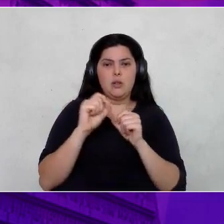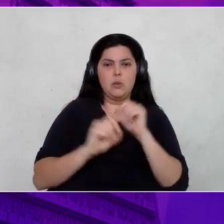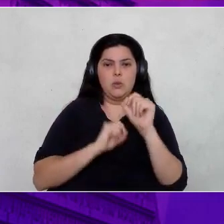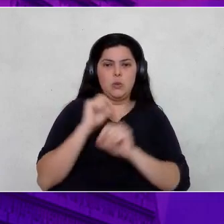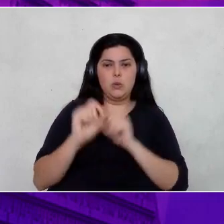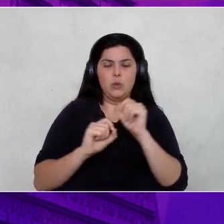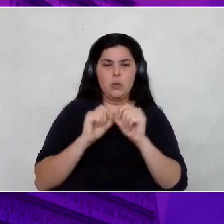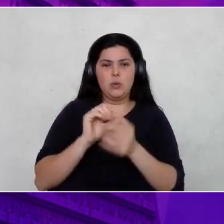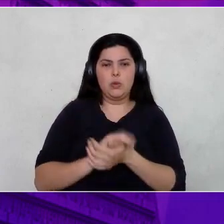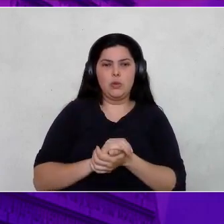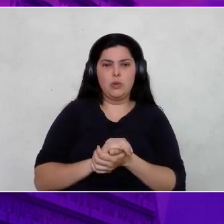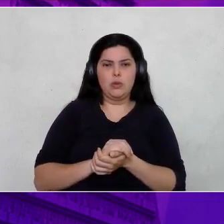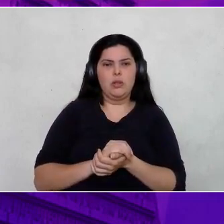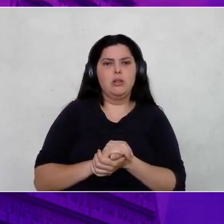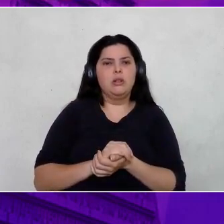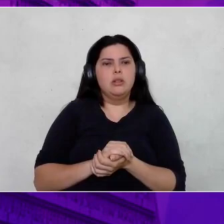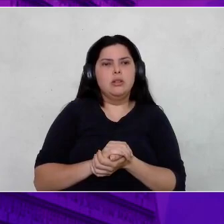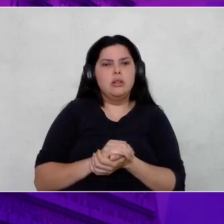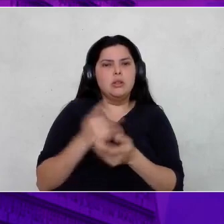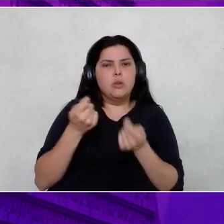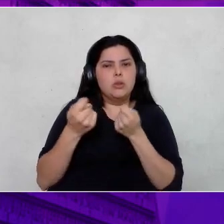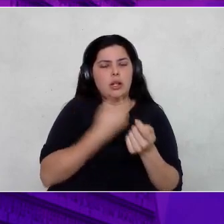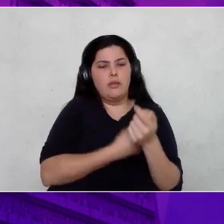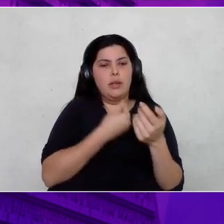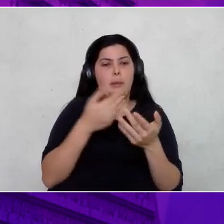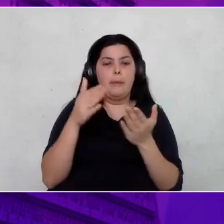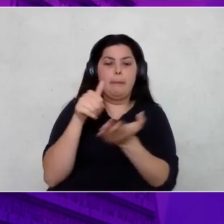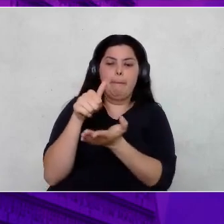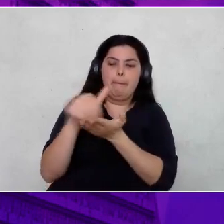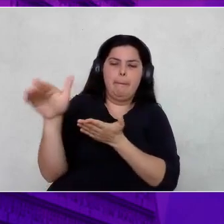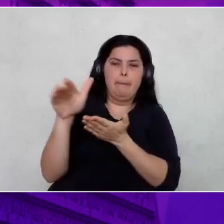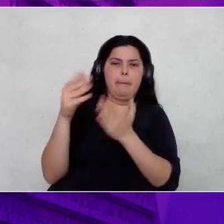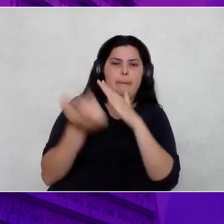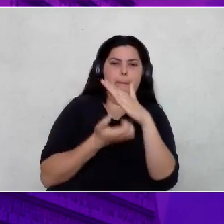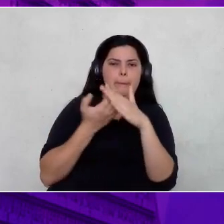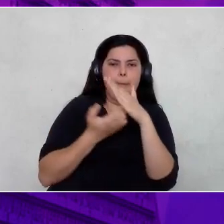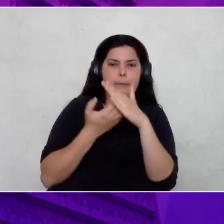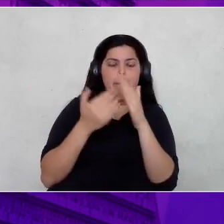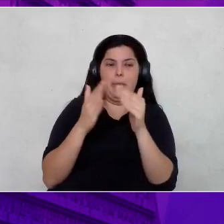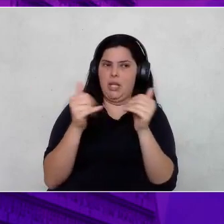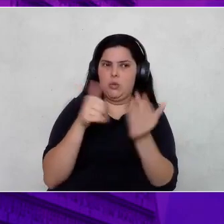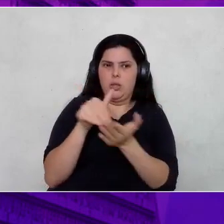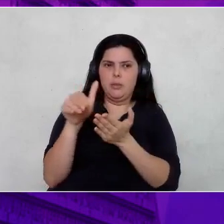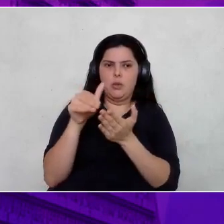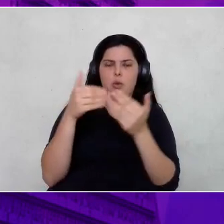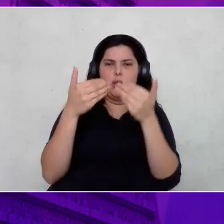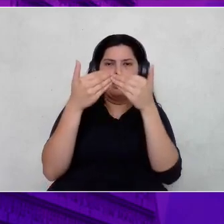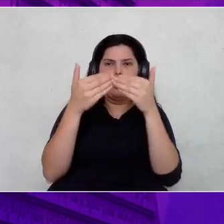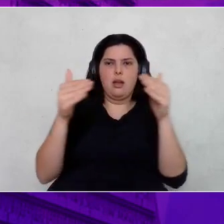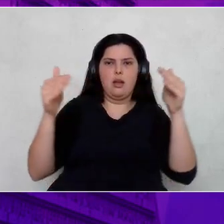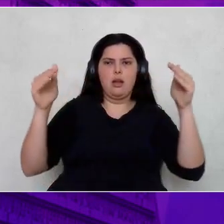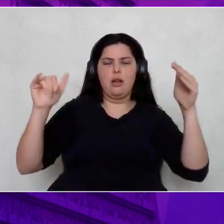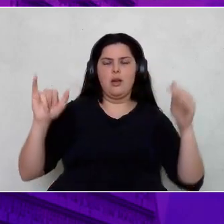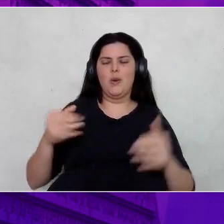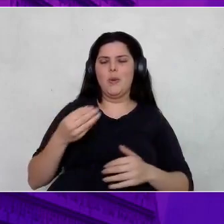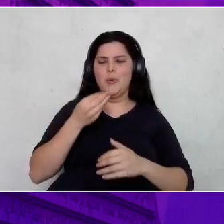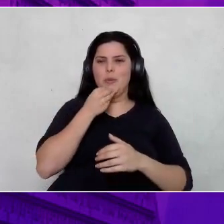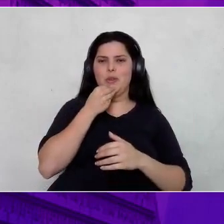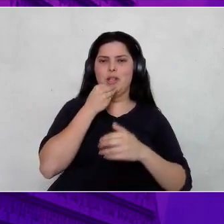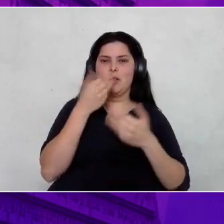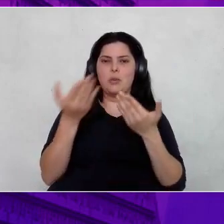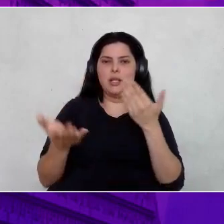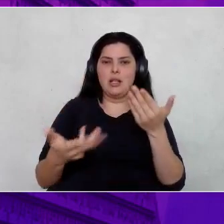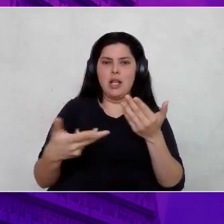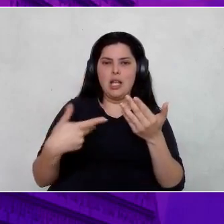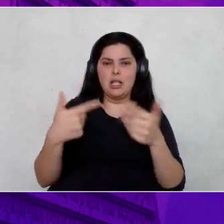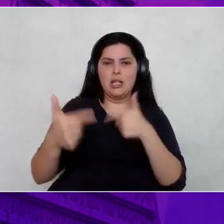assumo o controle da minha vida, peço as contas. E foi aí que o mundo se abriu. Virei réde de agilidade das EX Ventures,